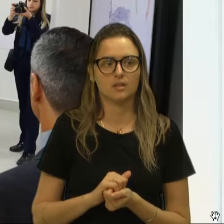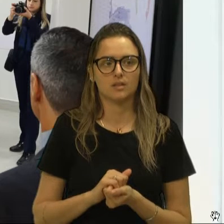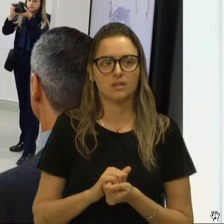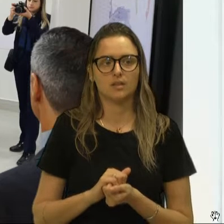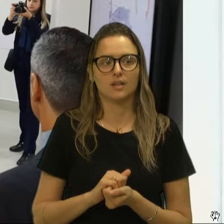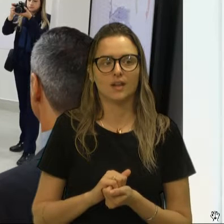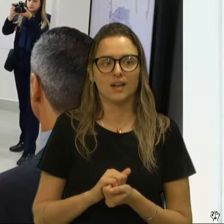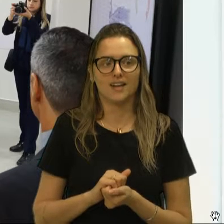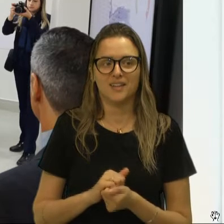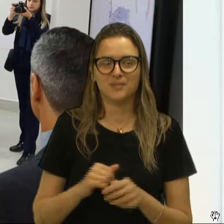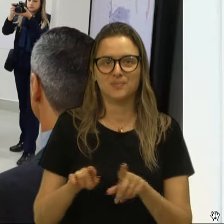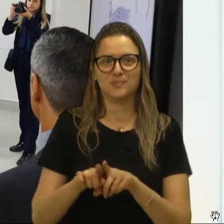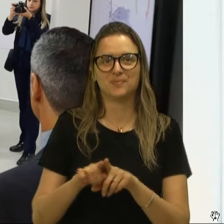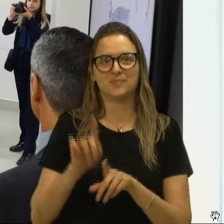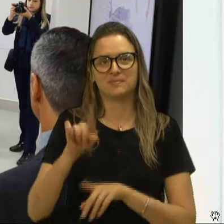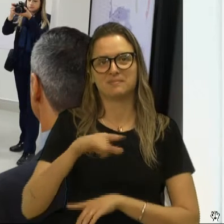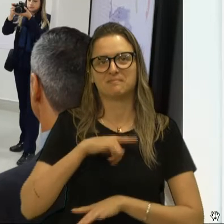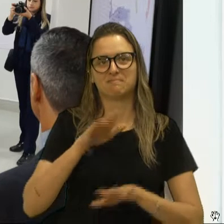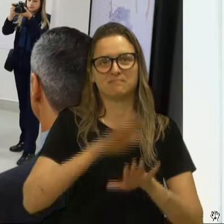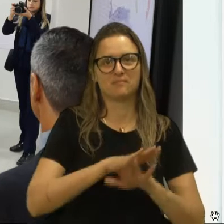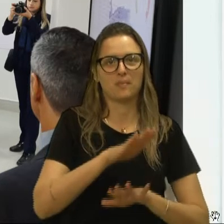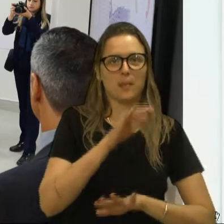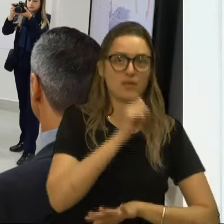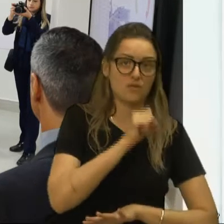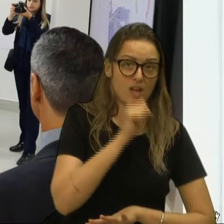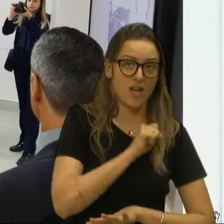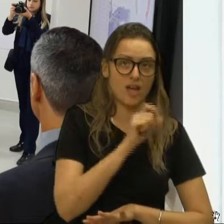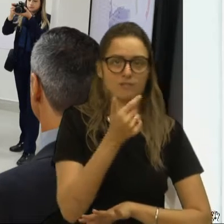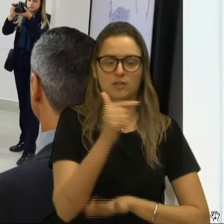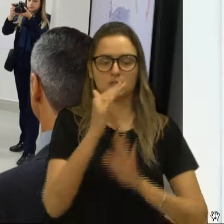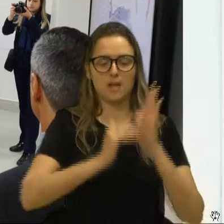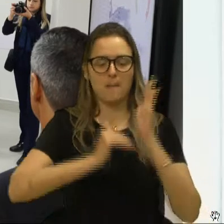velho, mal pintado,